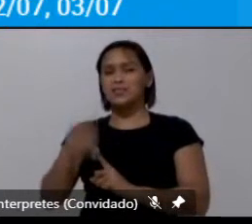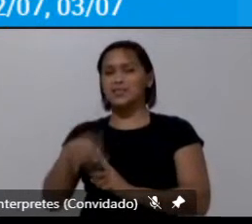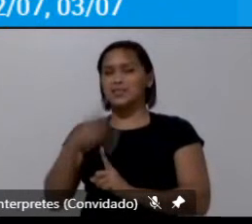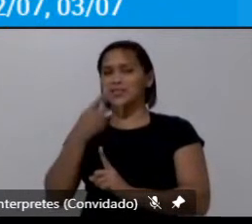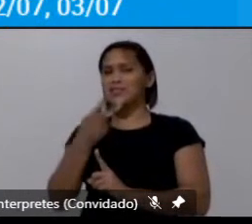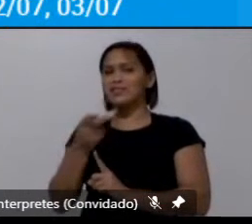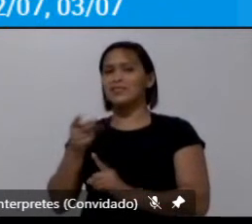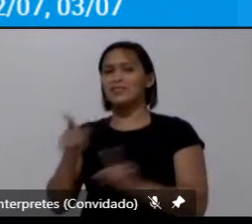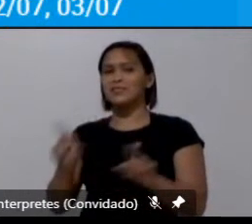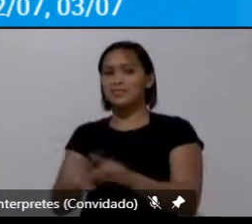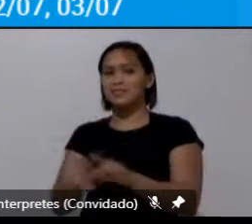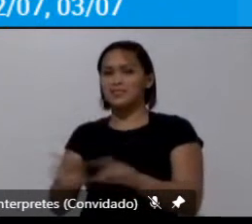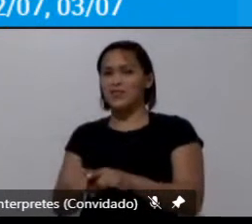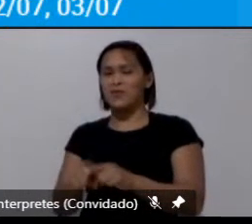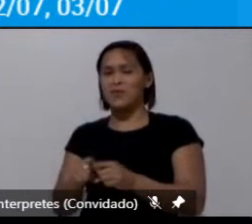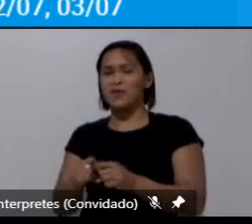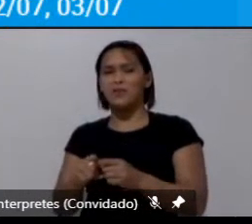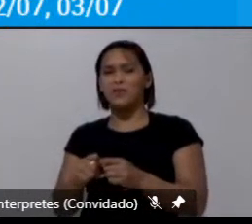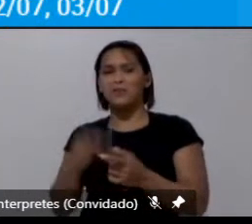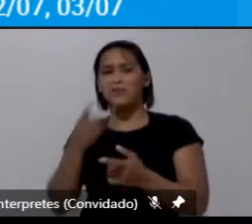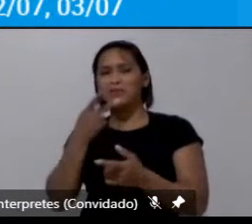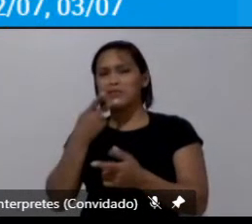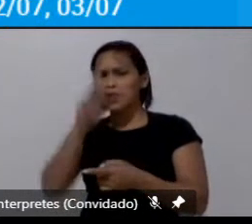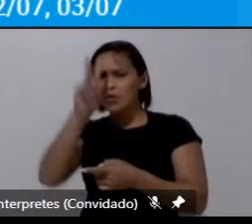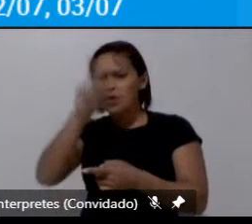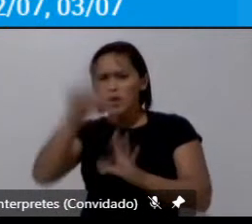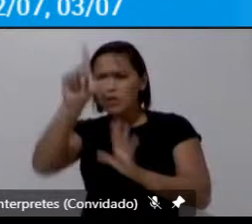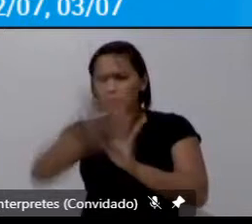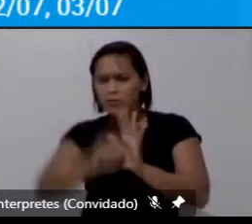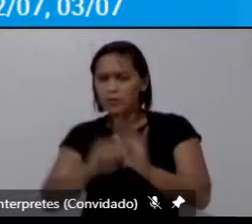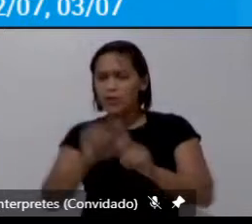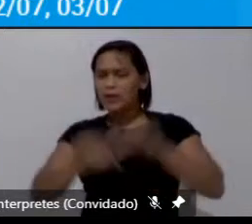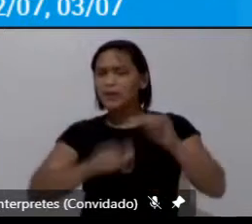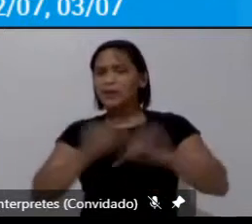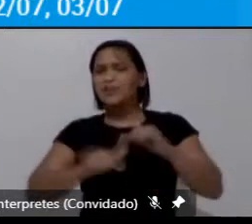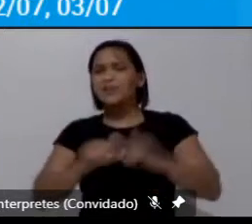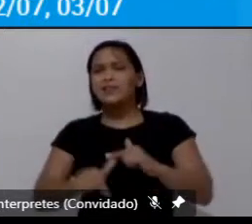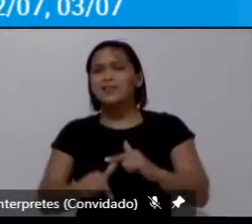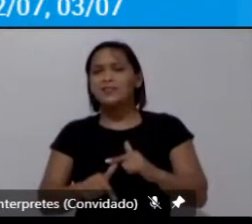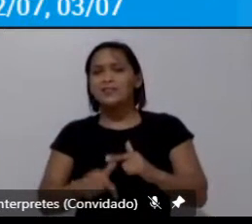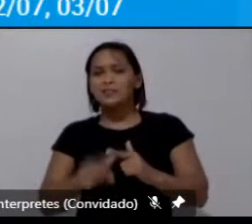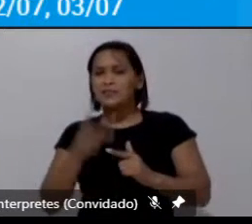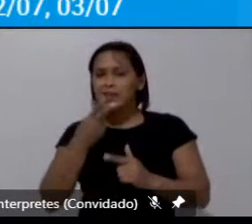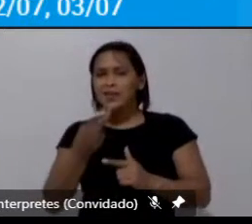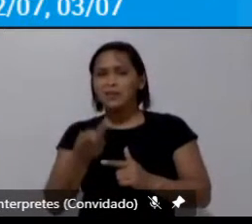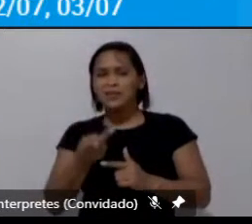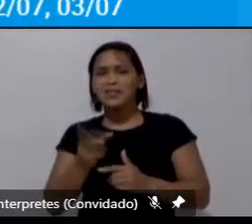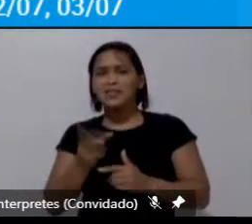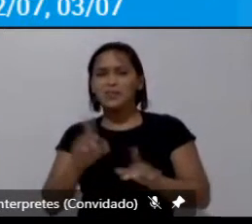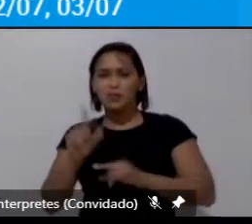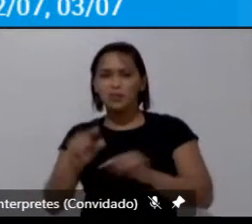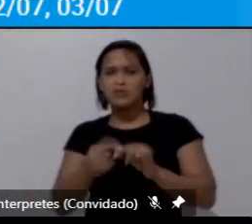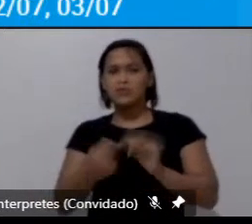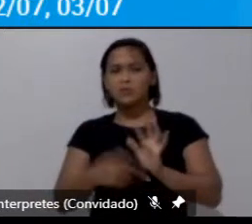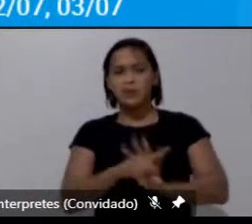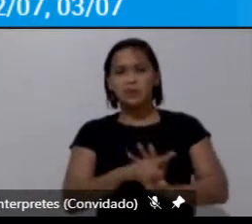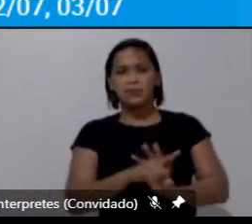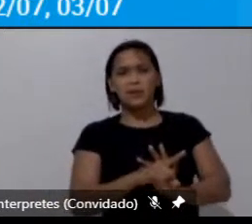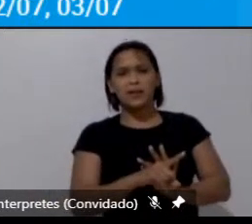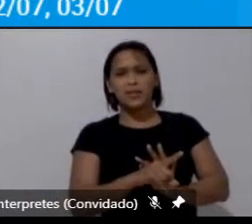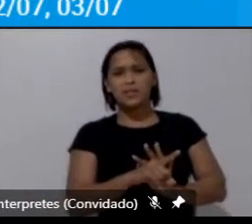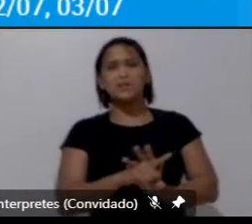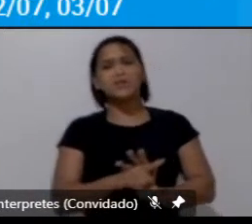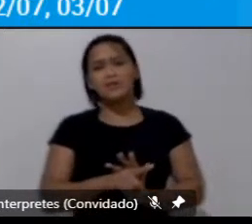demanda derivada então obviamente com menos serviço tem menos renda e aí grande